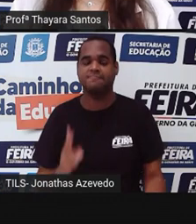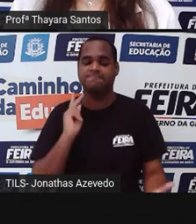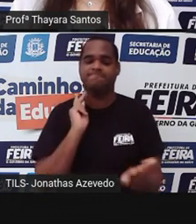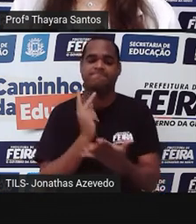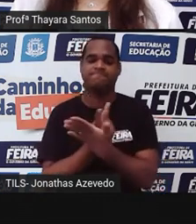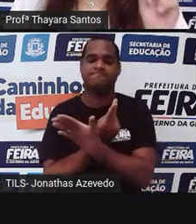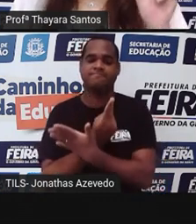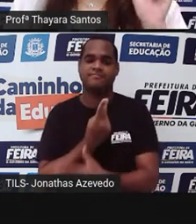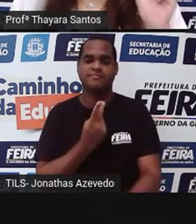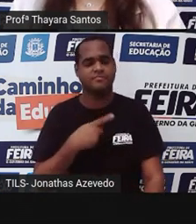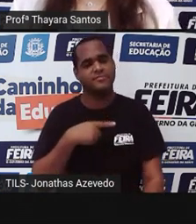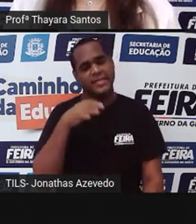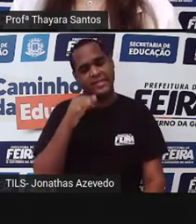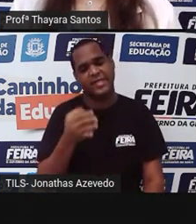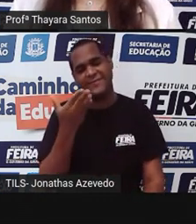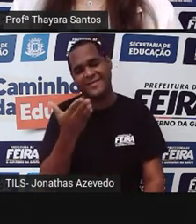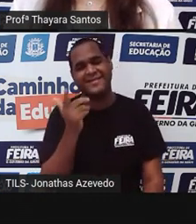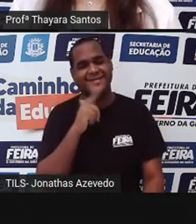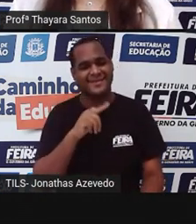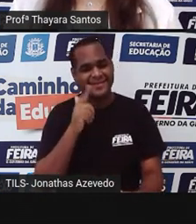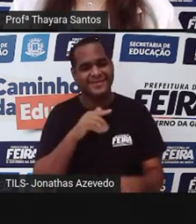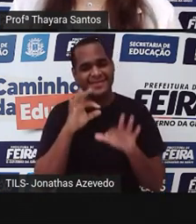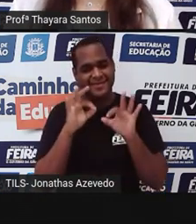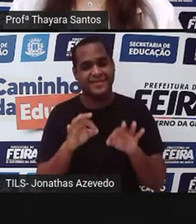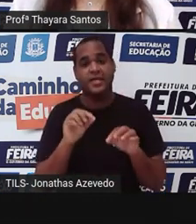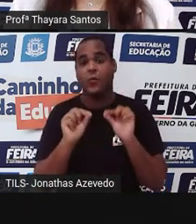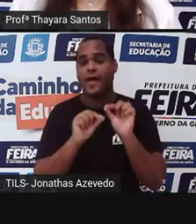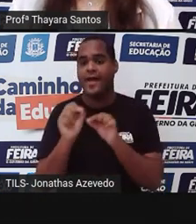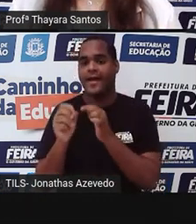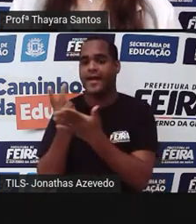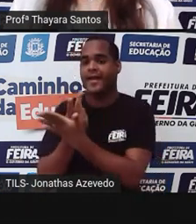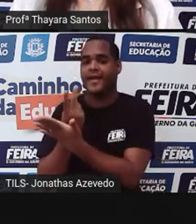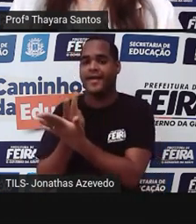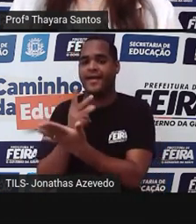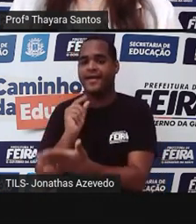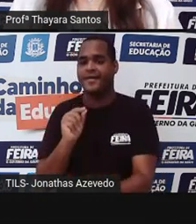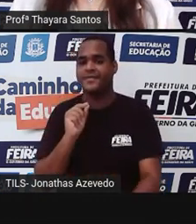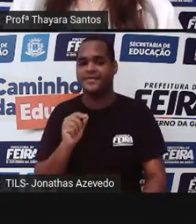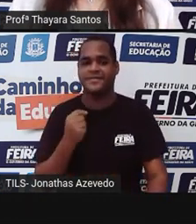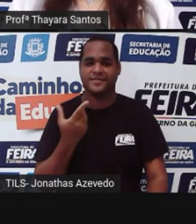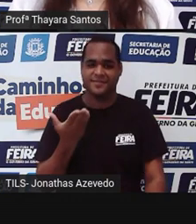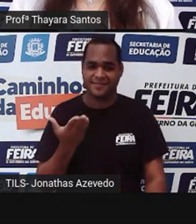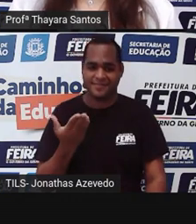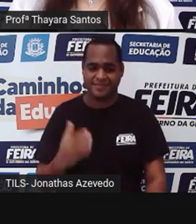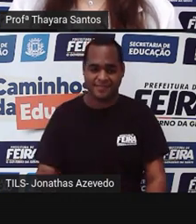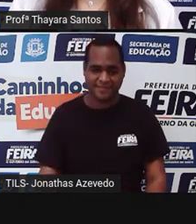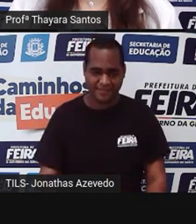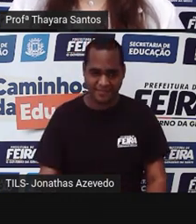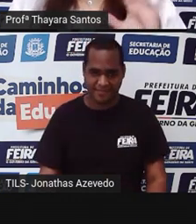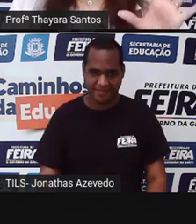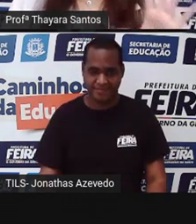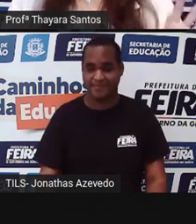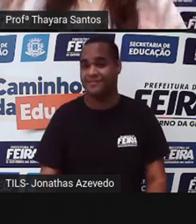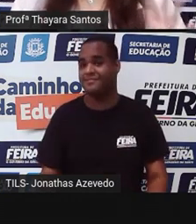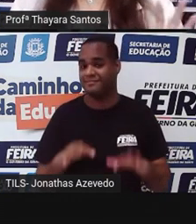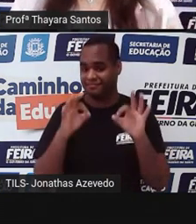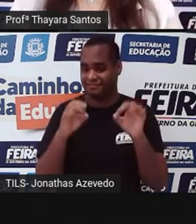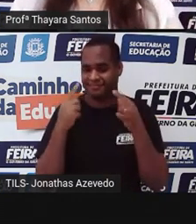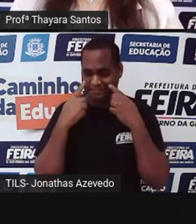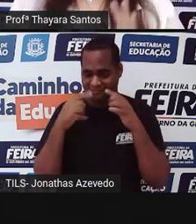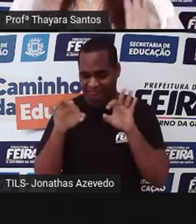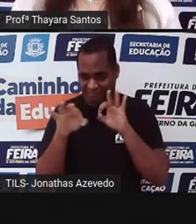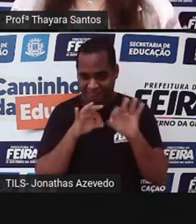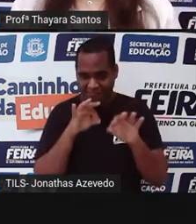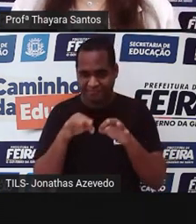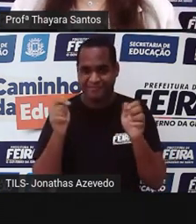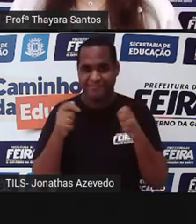Apareceu errado, mas eu tenho certeza aí que vocês sabem o que é tem de errado nessa questão, né? Então, é isso. Só para vocês verem como é que